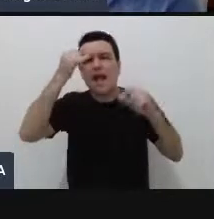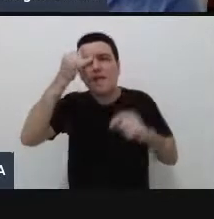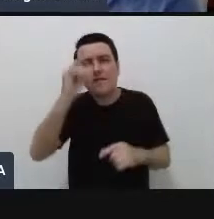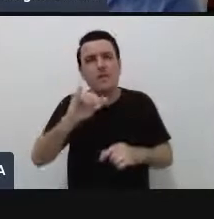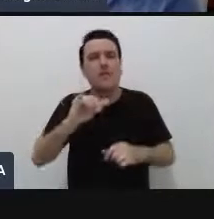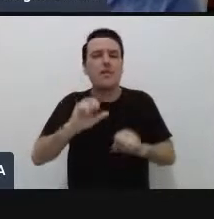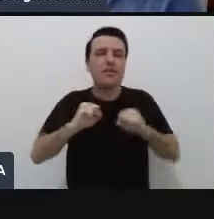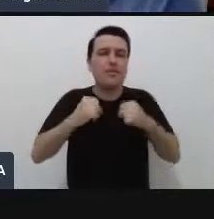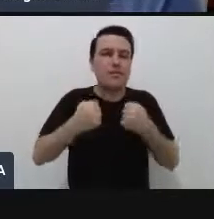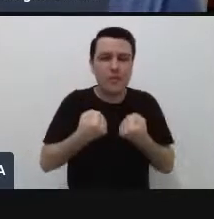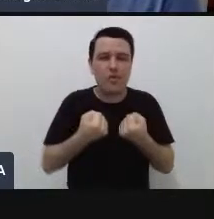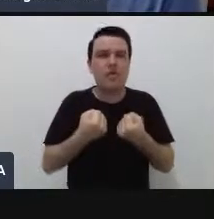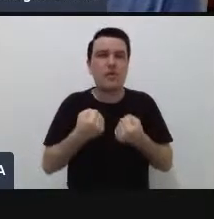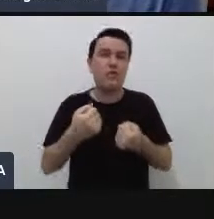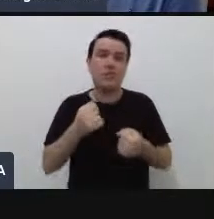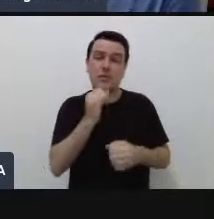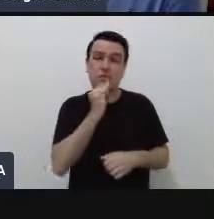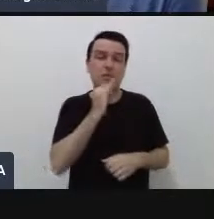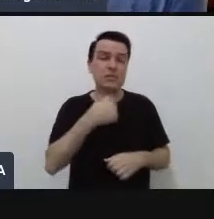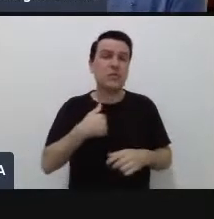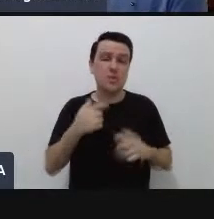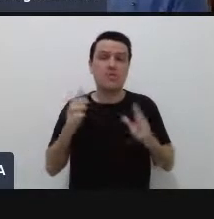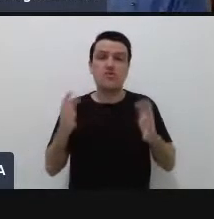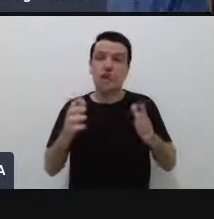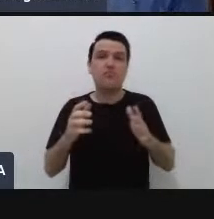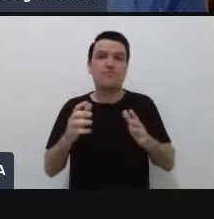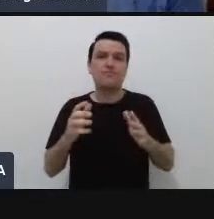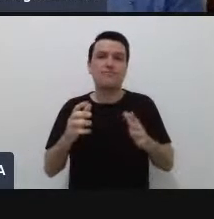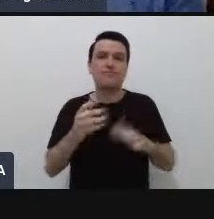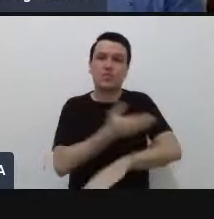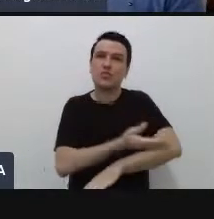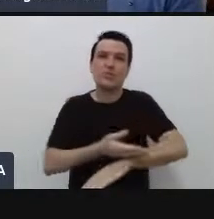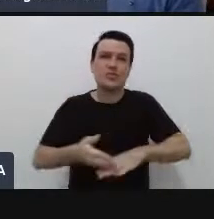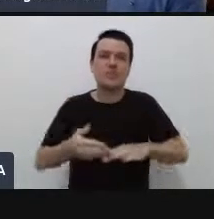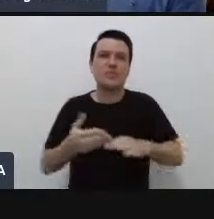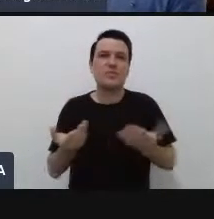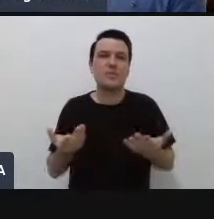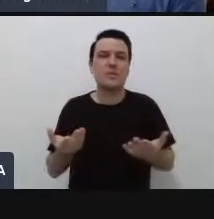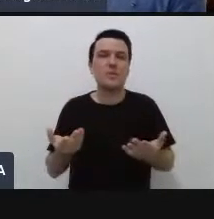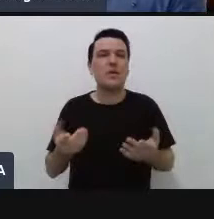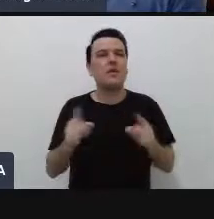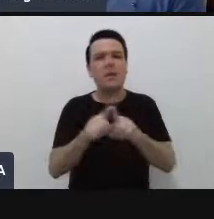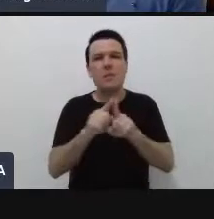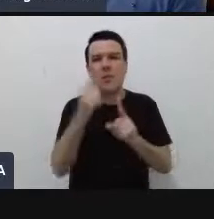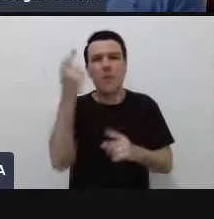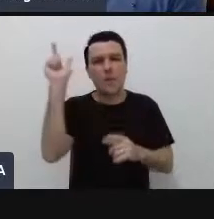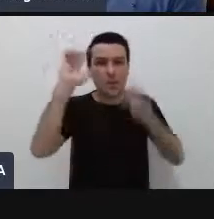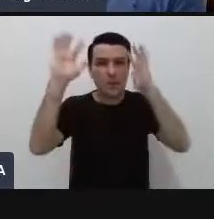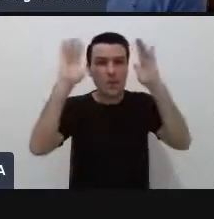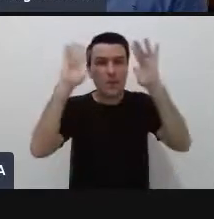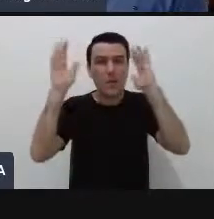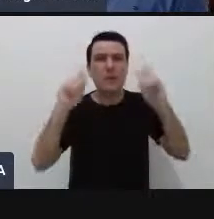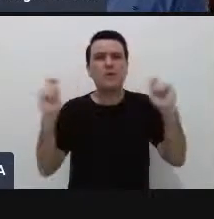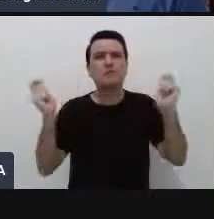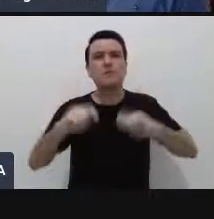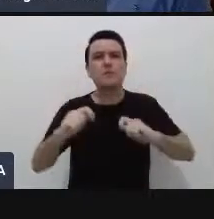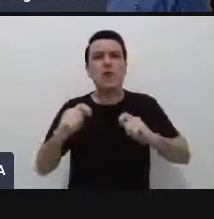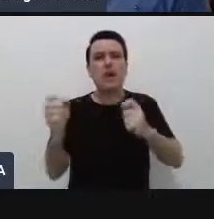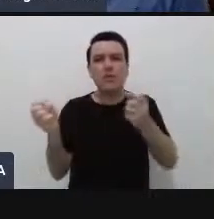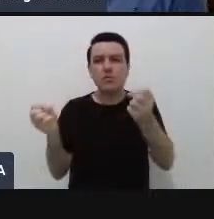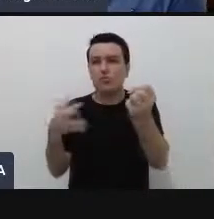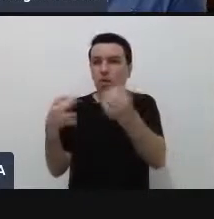eu faço isso muitas vezes também. Outra questão para a gente pensar, quantas potenciais inovações são